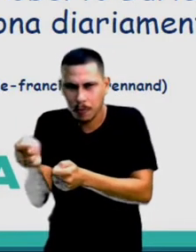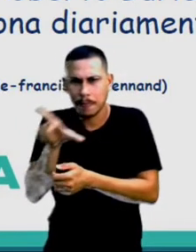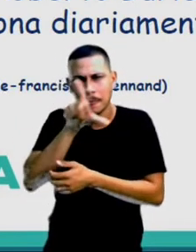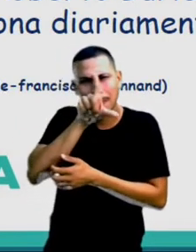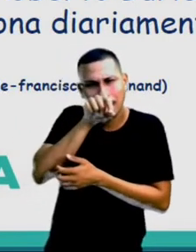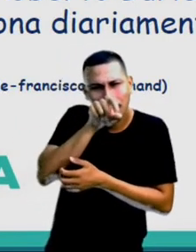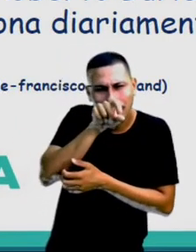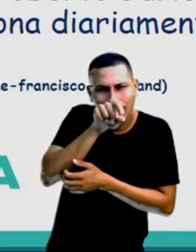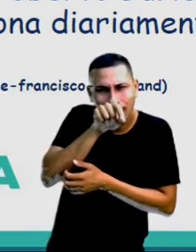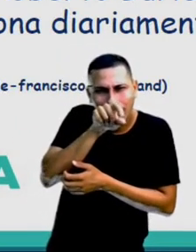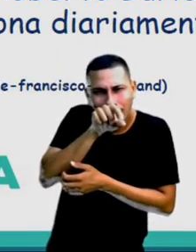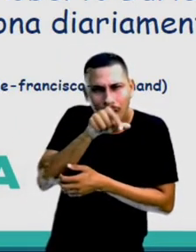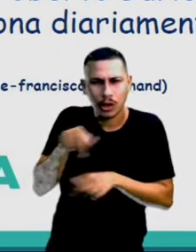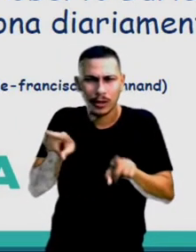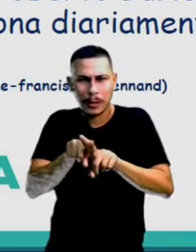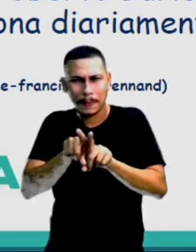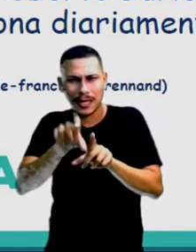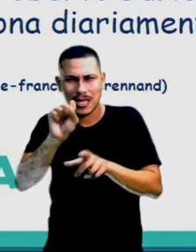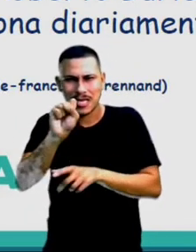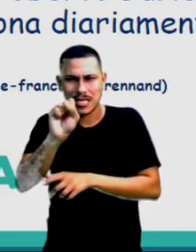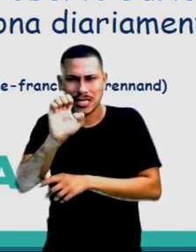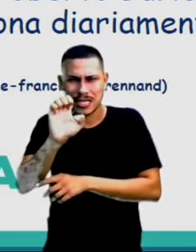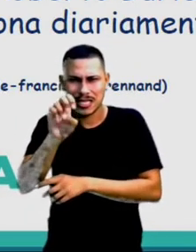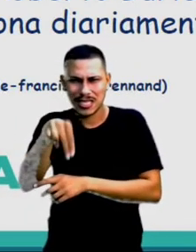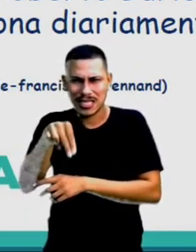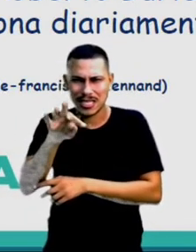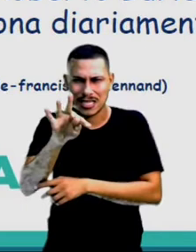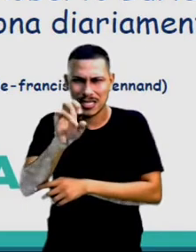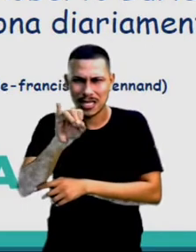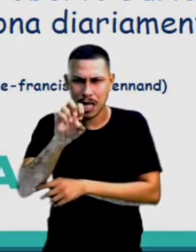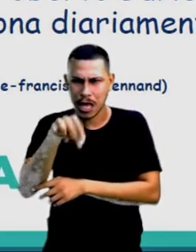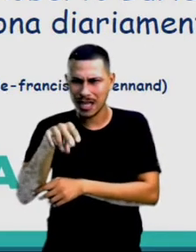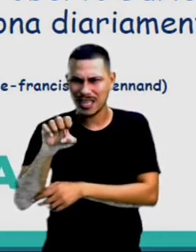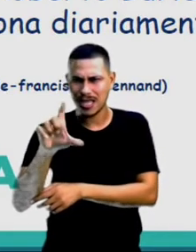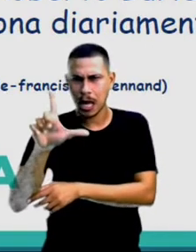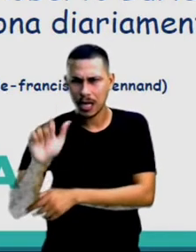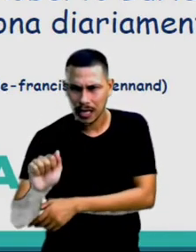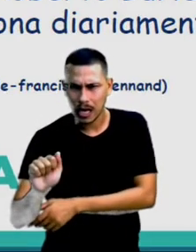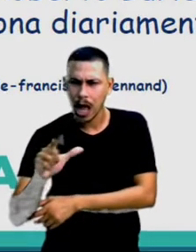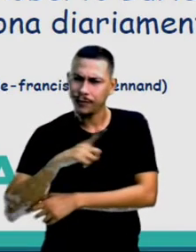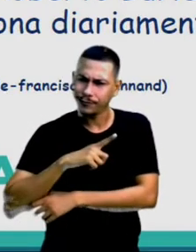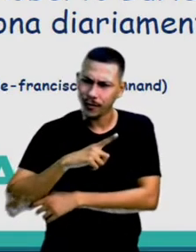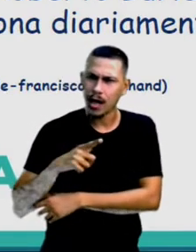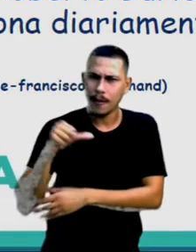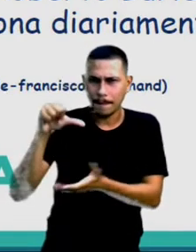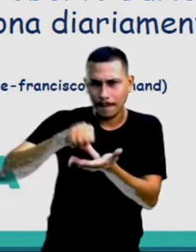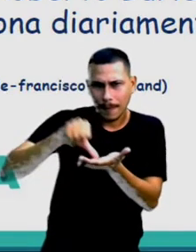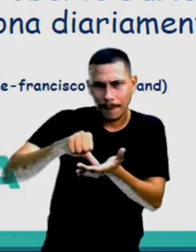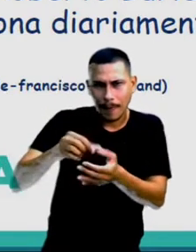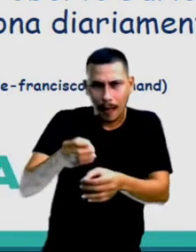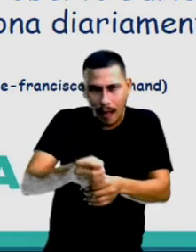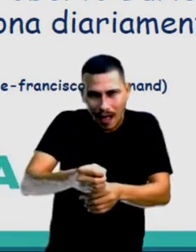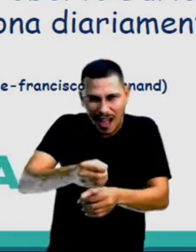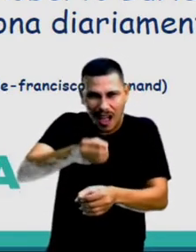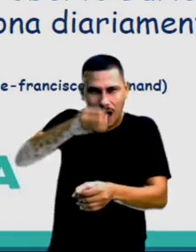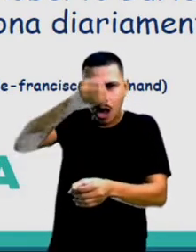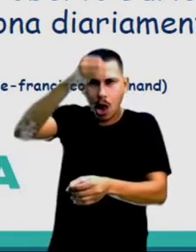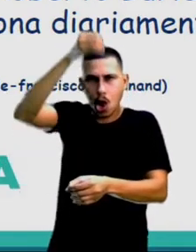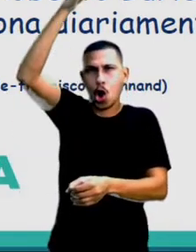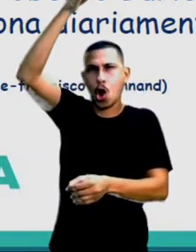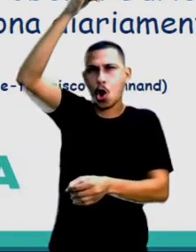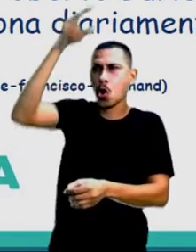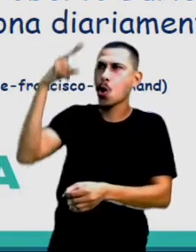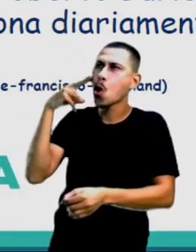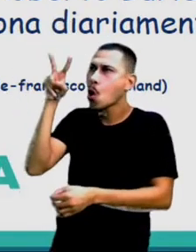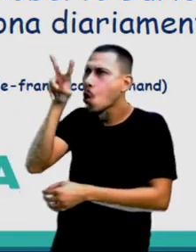e sentinela Guardam a principal obra do parque, a Torre de Cristal Inspirada